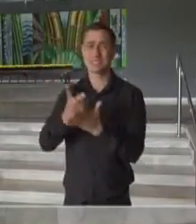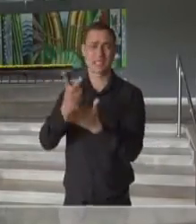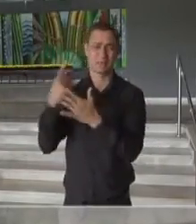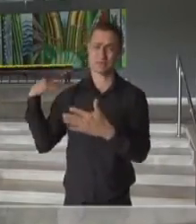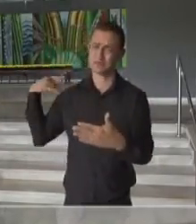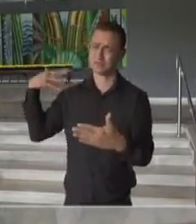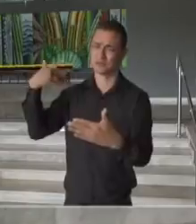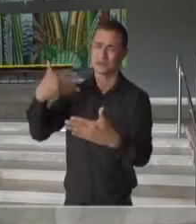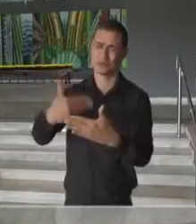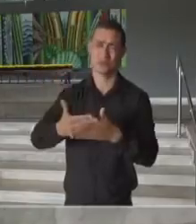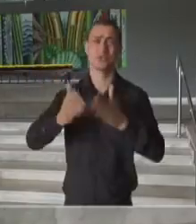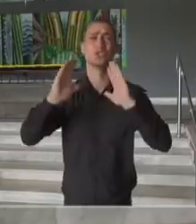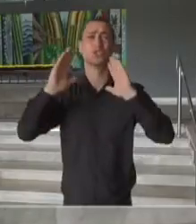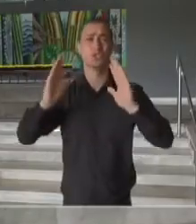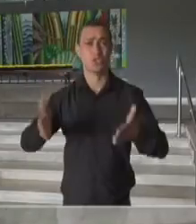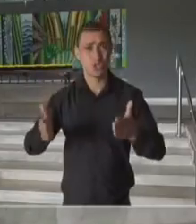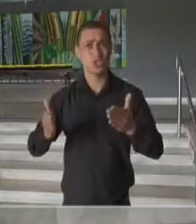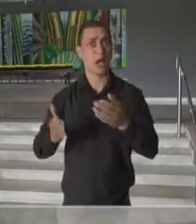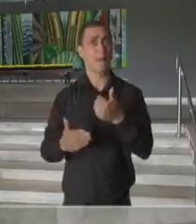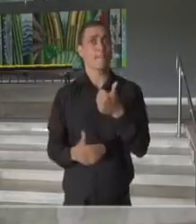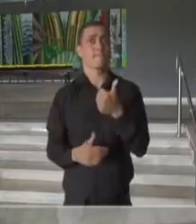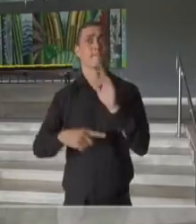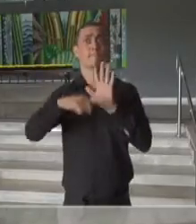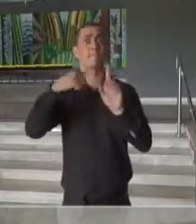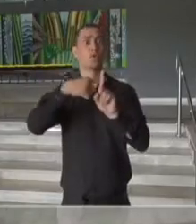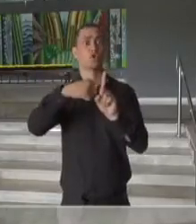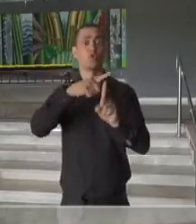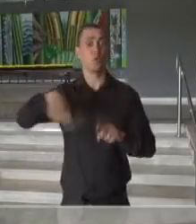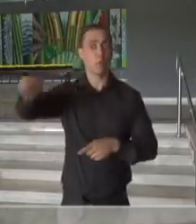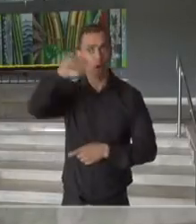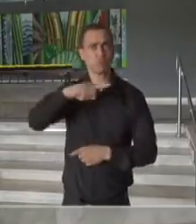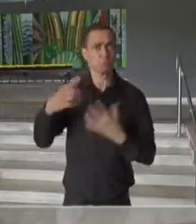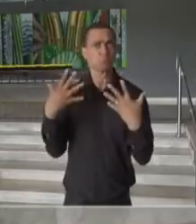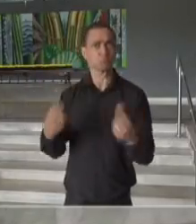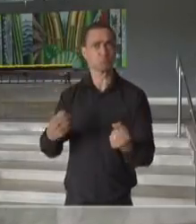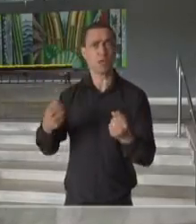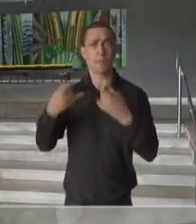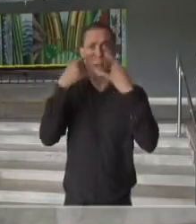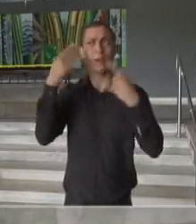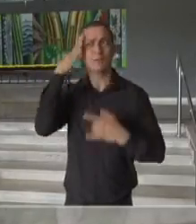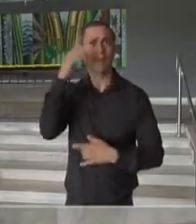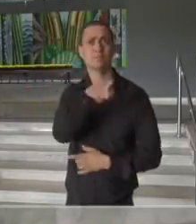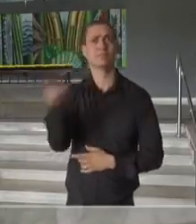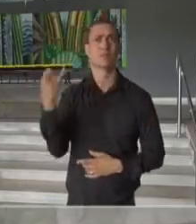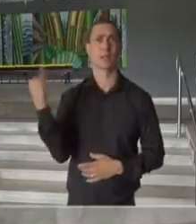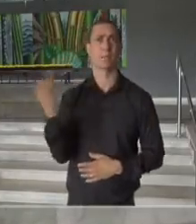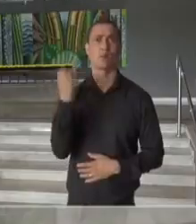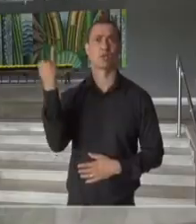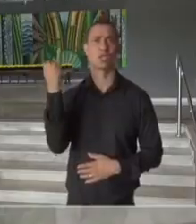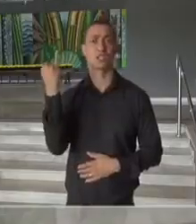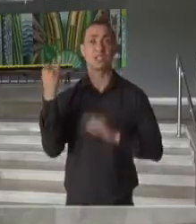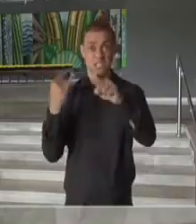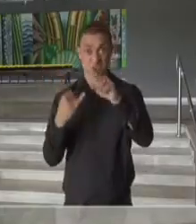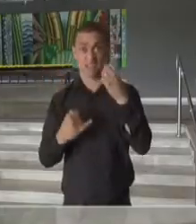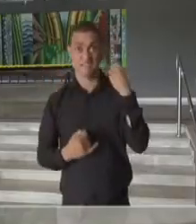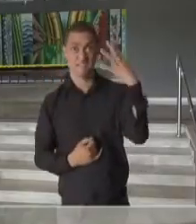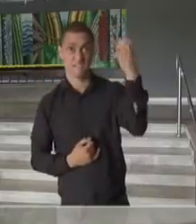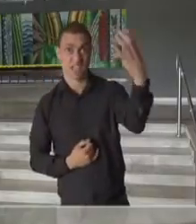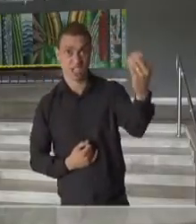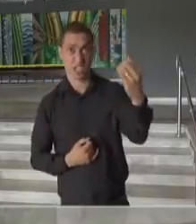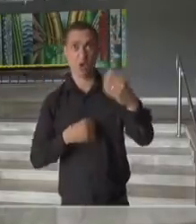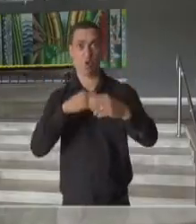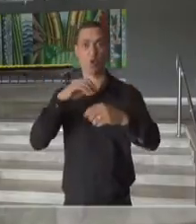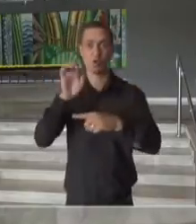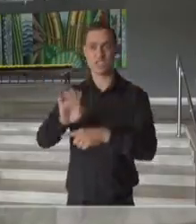toda a pandemia, teve uma resposta muito positiva da população em relação ao uso de máscaras. Quem viaja ou quem visitou